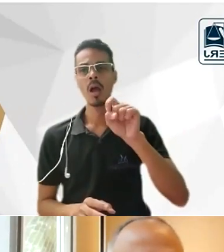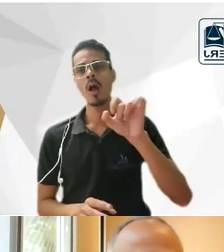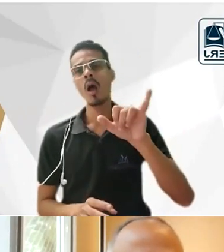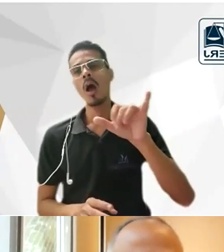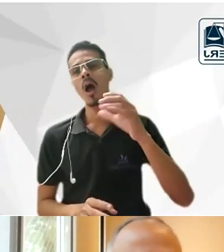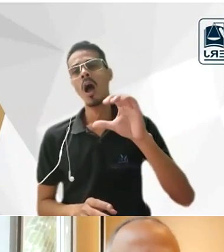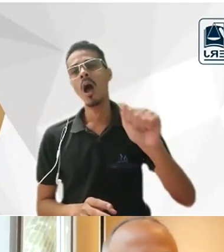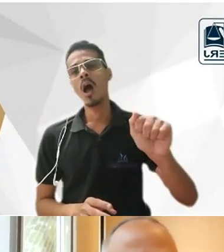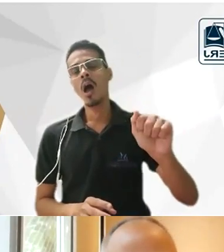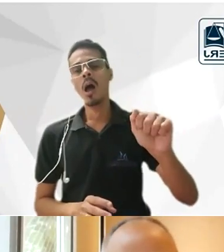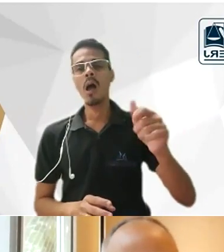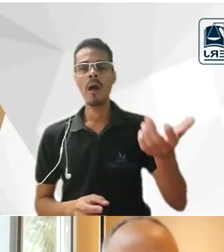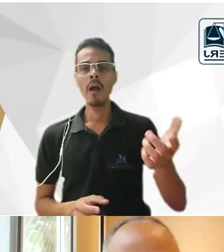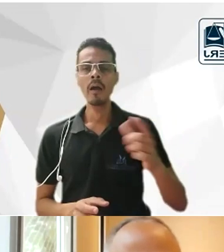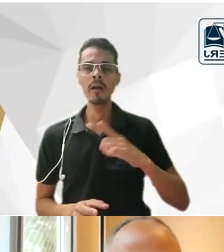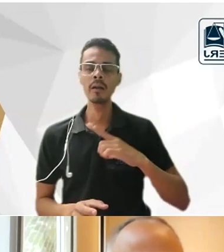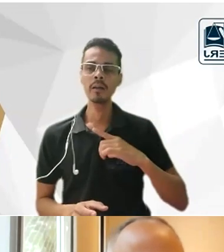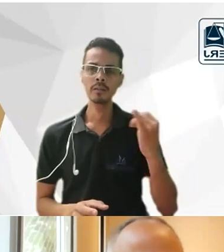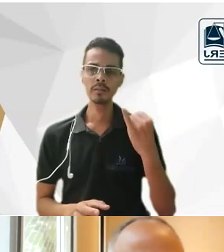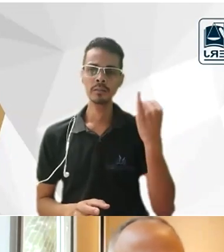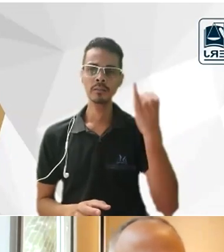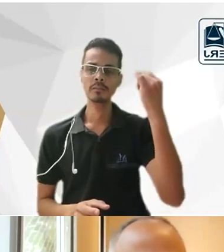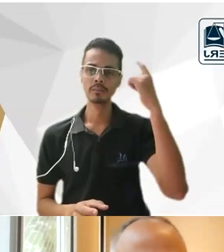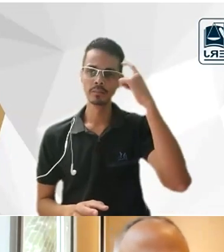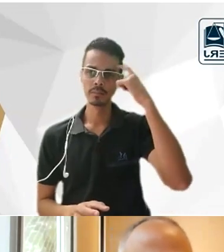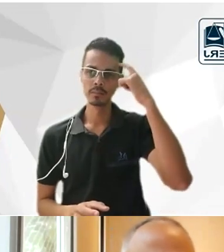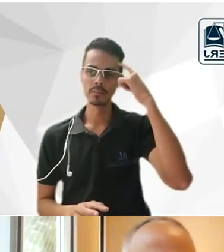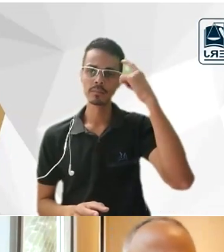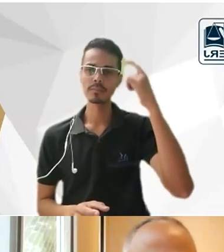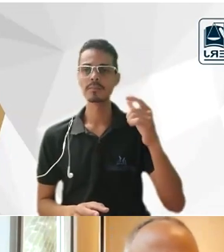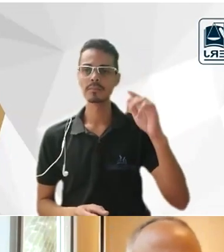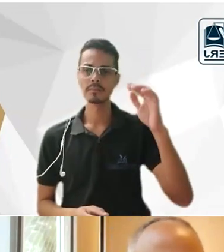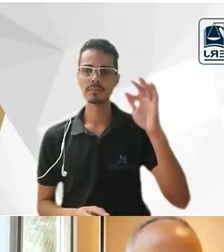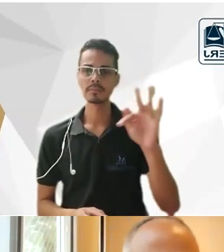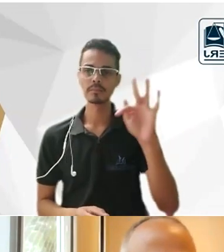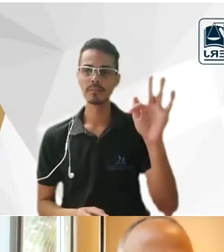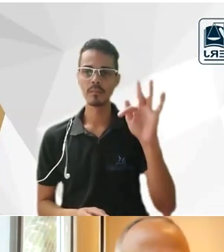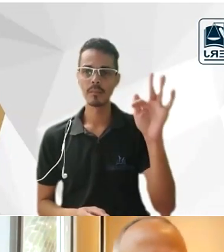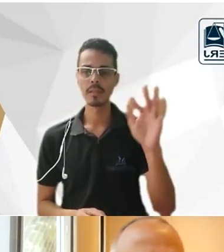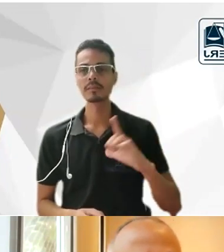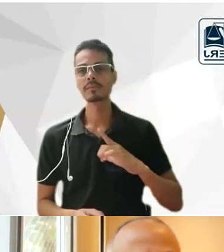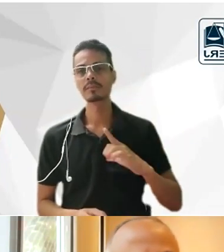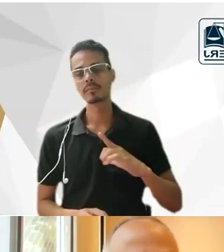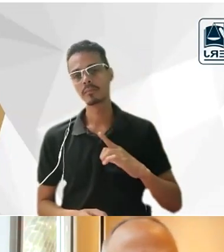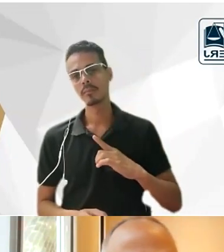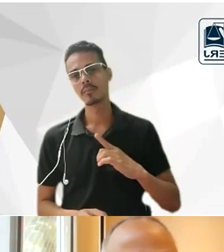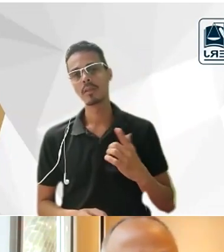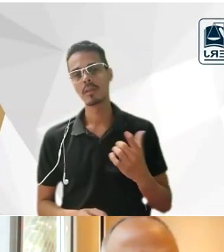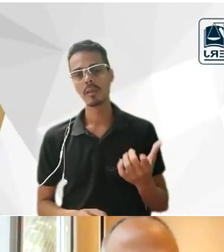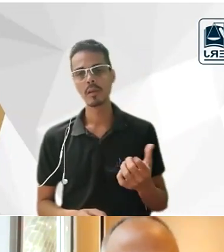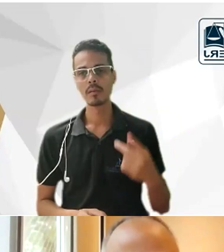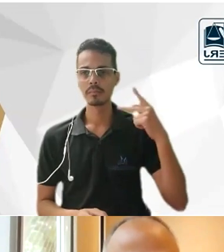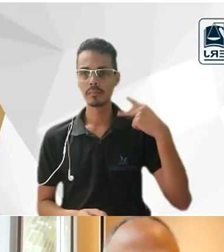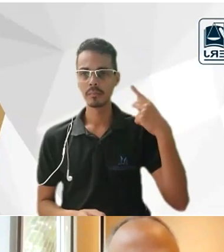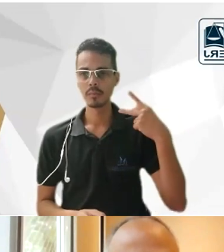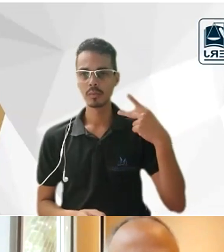alguma importância de pensamento se a gente é levado academicamente se antes existia essa crítica que havia um verdadeiro